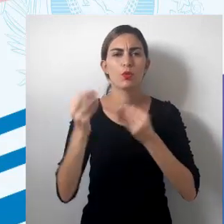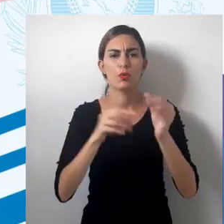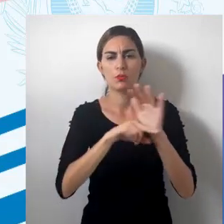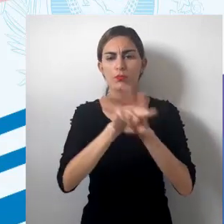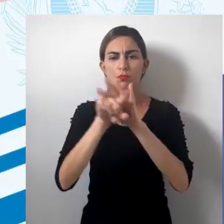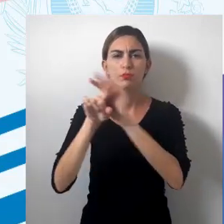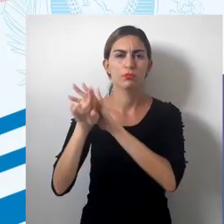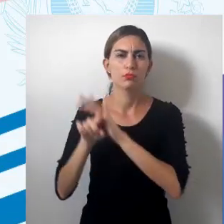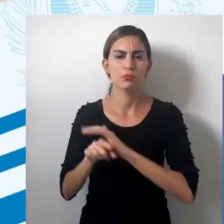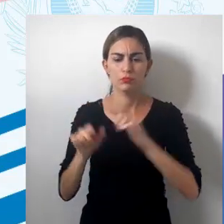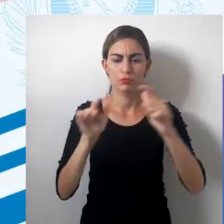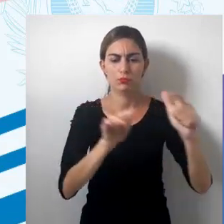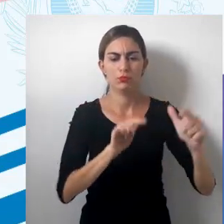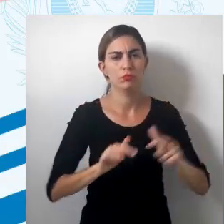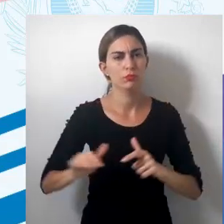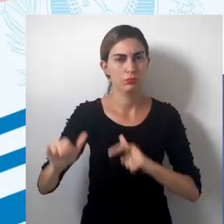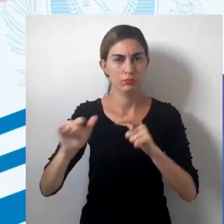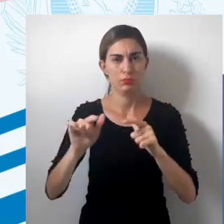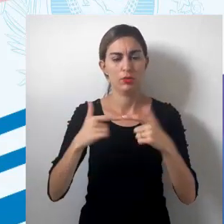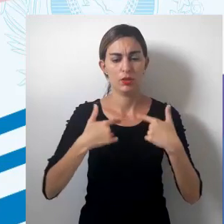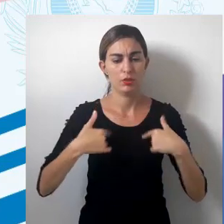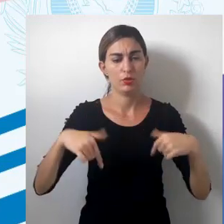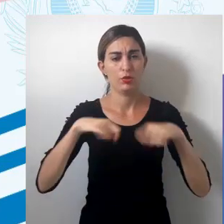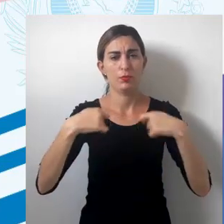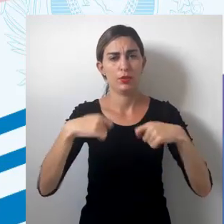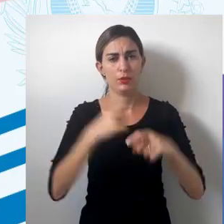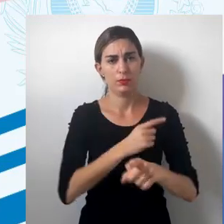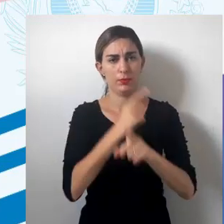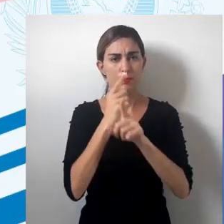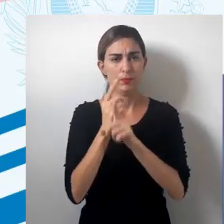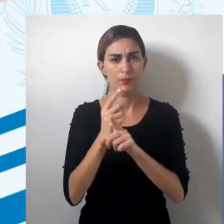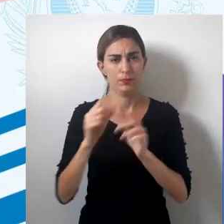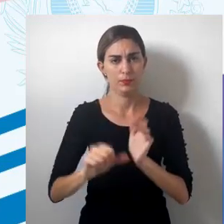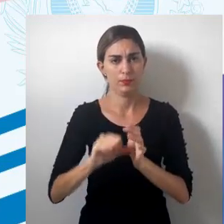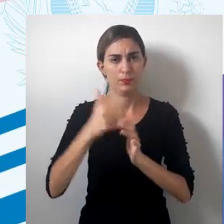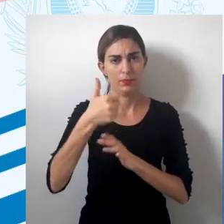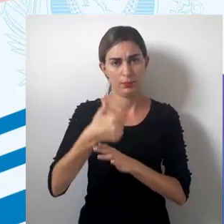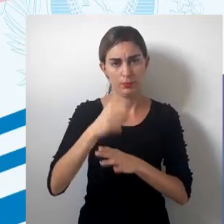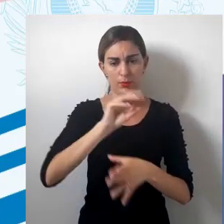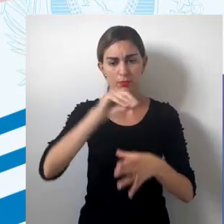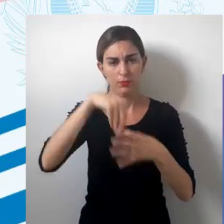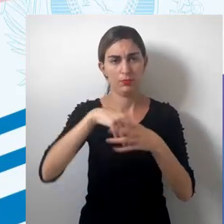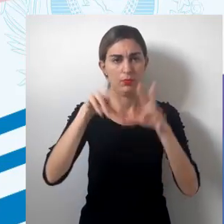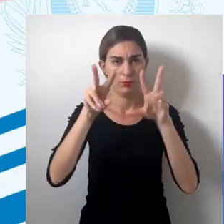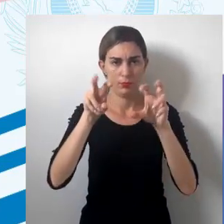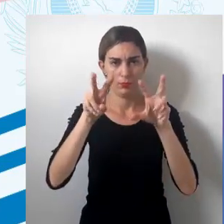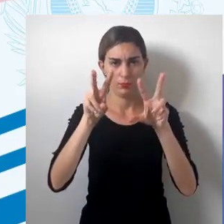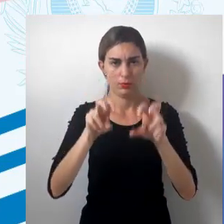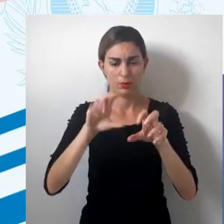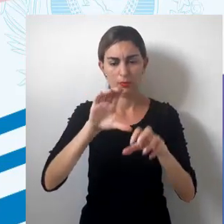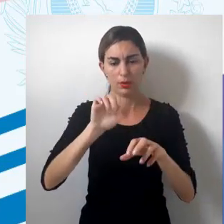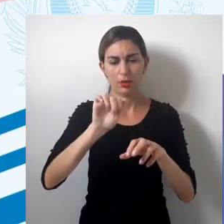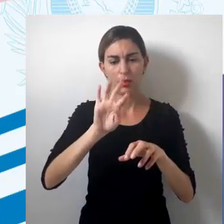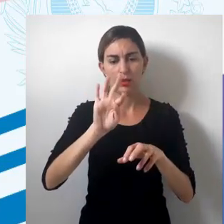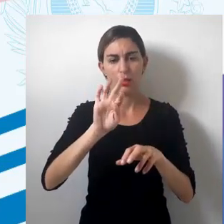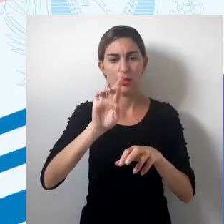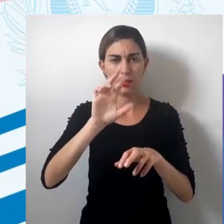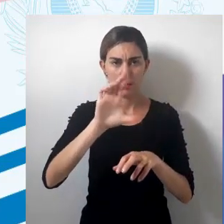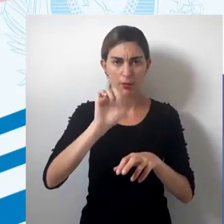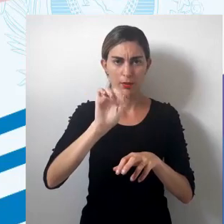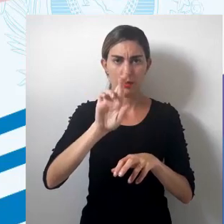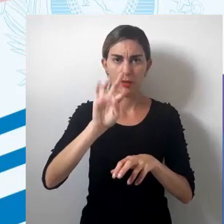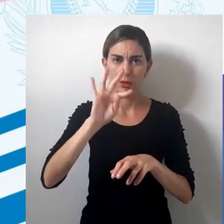dos lugares. A gente precisa identificar, primeiramente, dentro do assunto de cartografia, de que